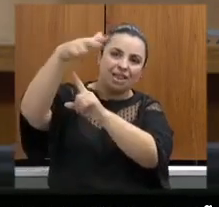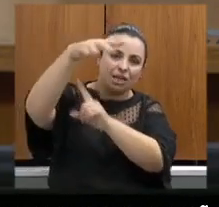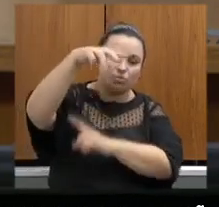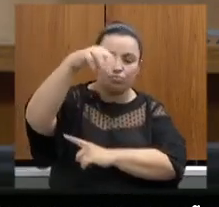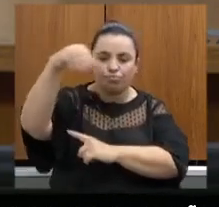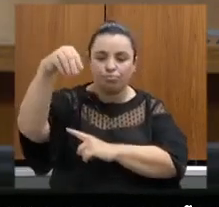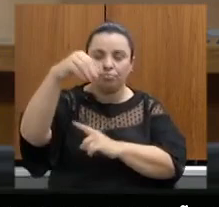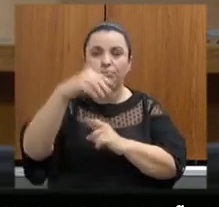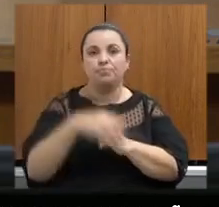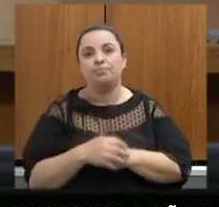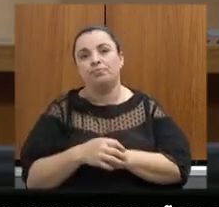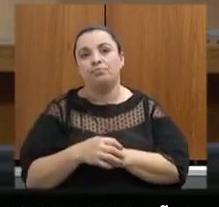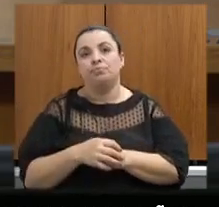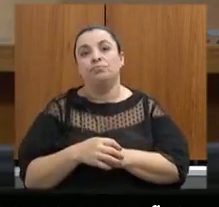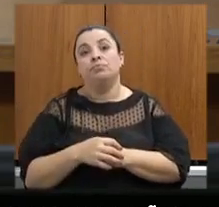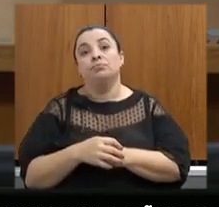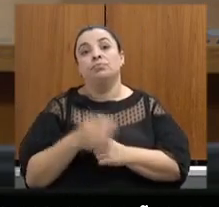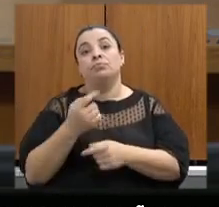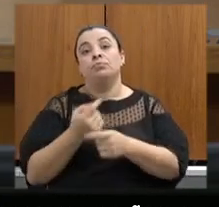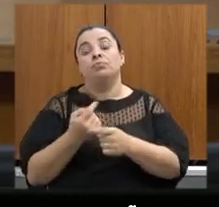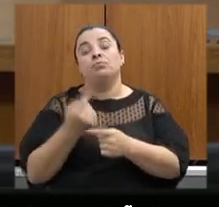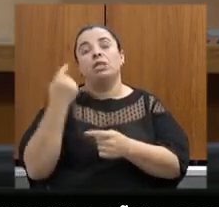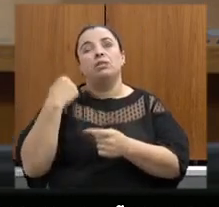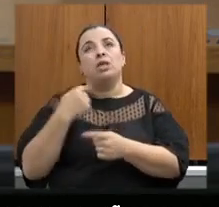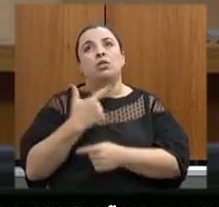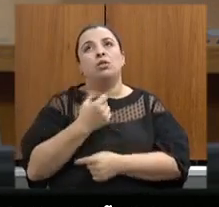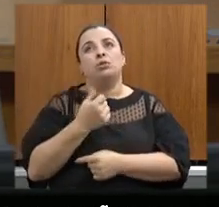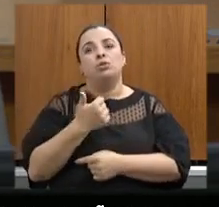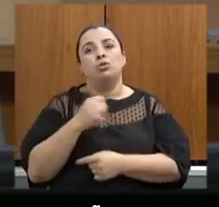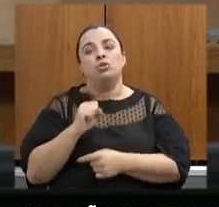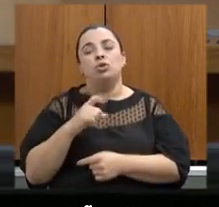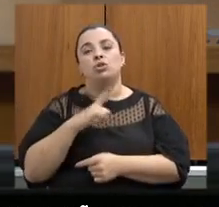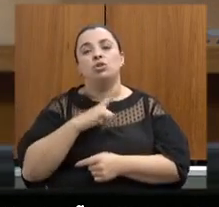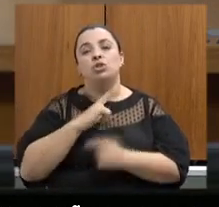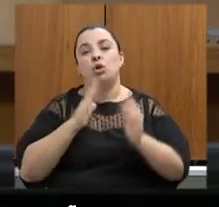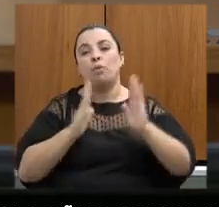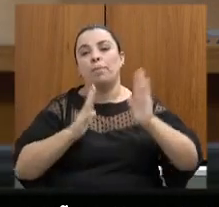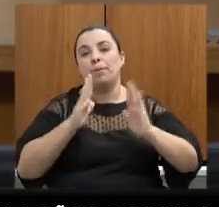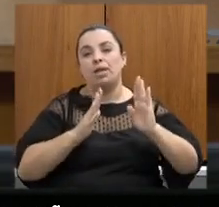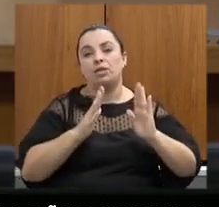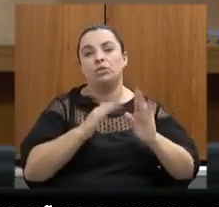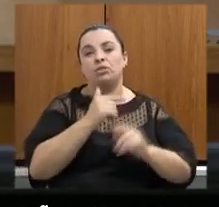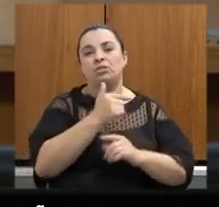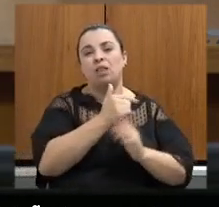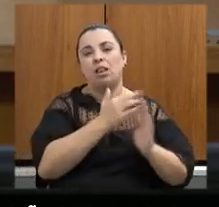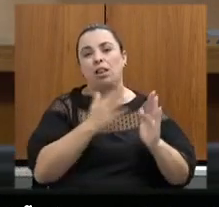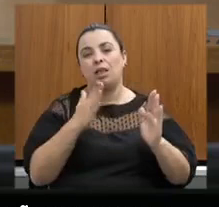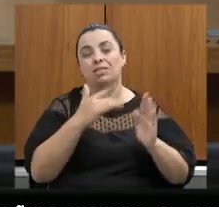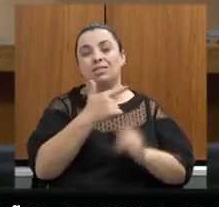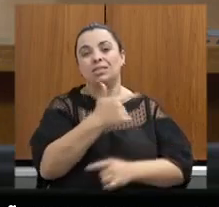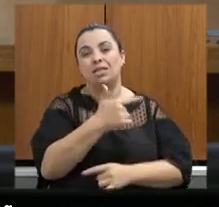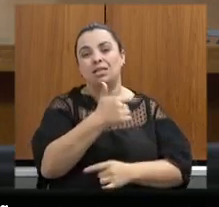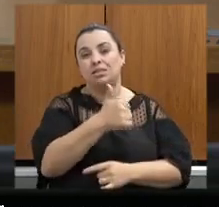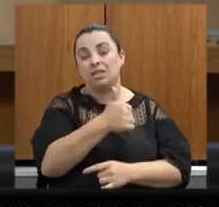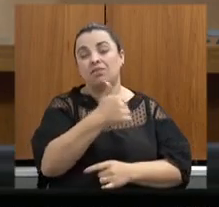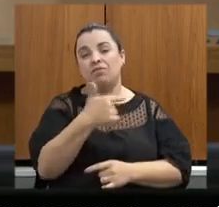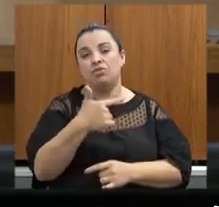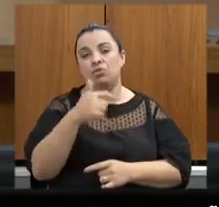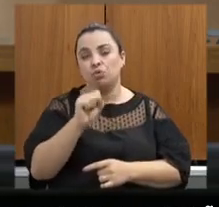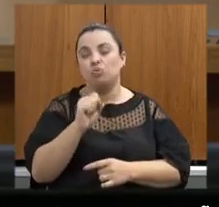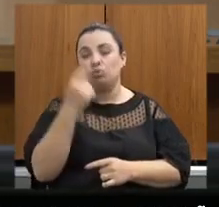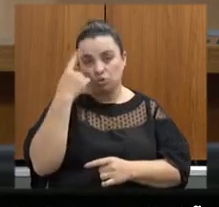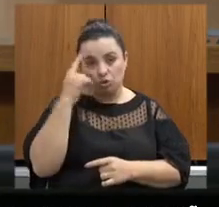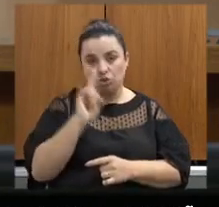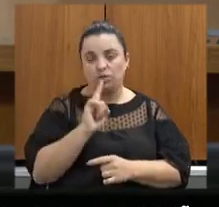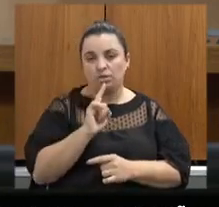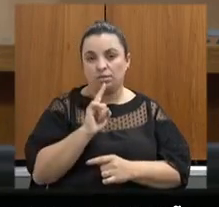em 2018 a gente tinha um prazo de 127 dias entre a detecção do desmatamento e a ida em campo então isso